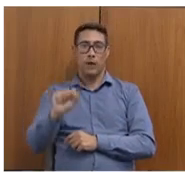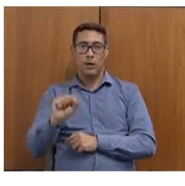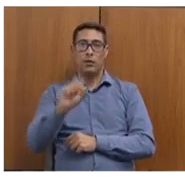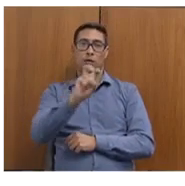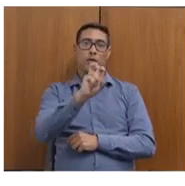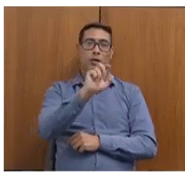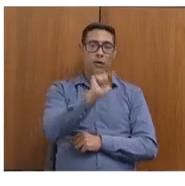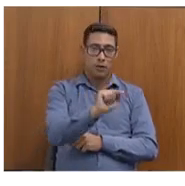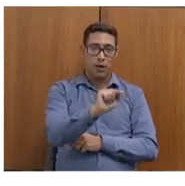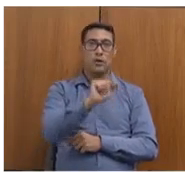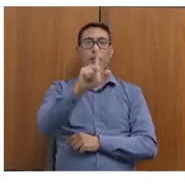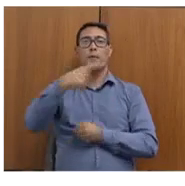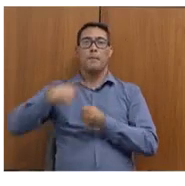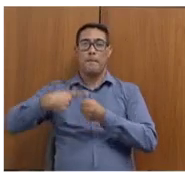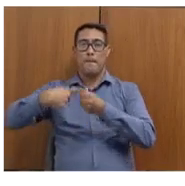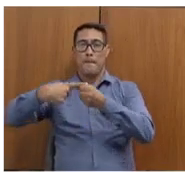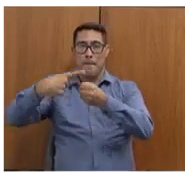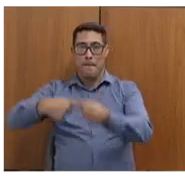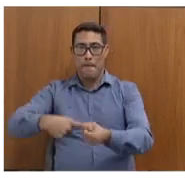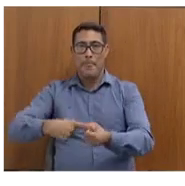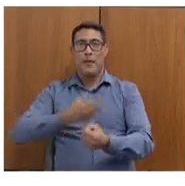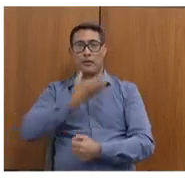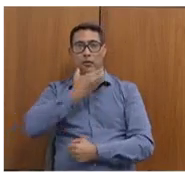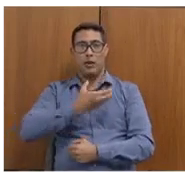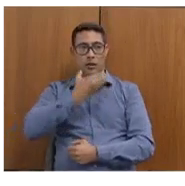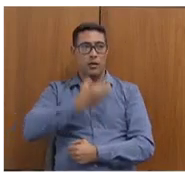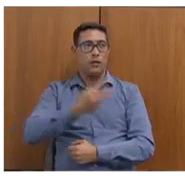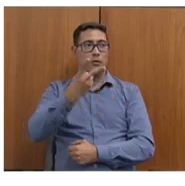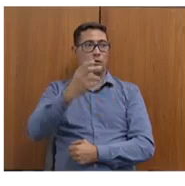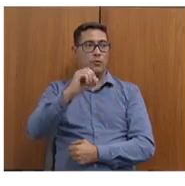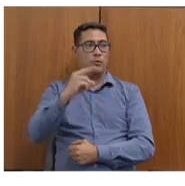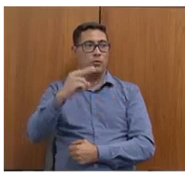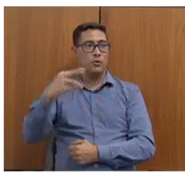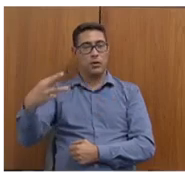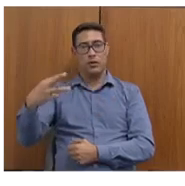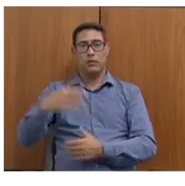57 municípios até dezembro de 2023.